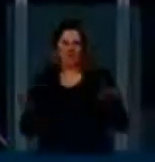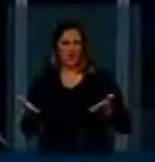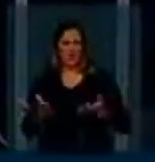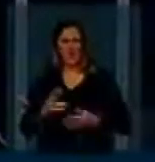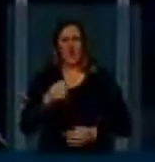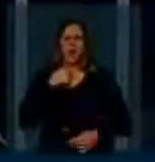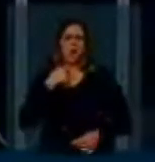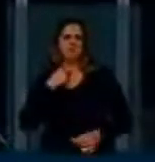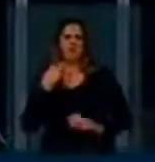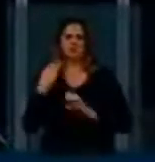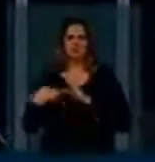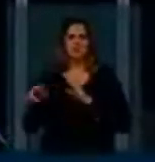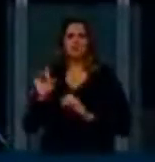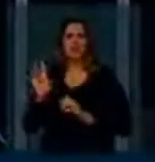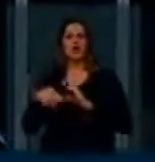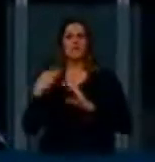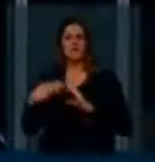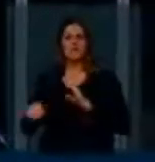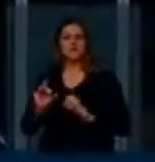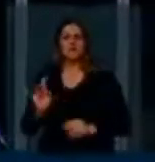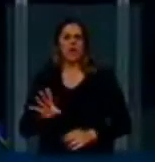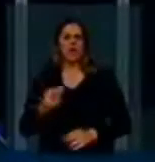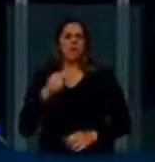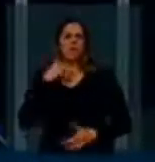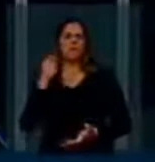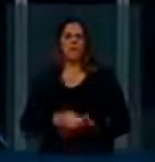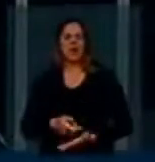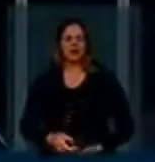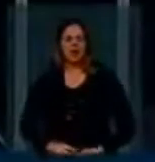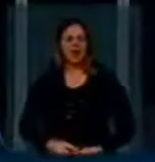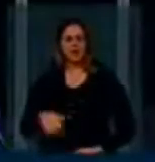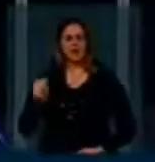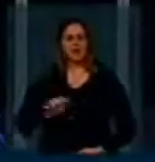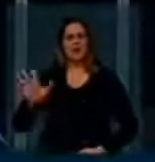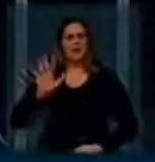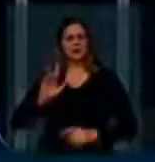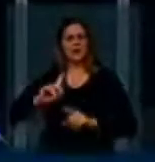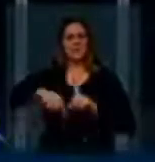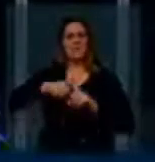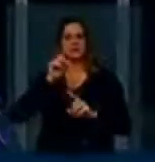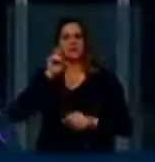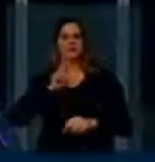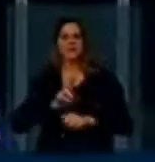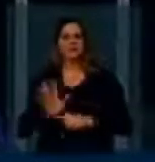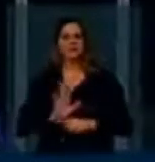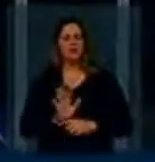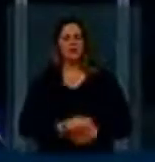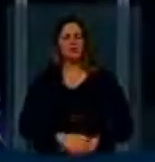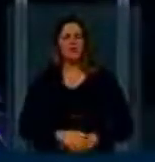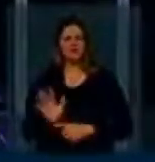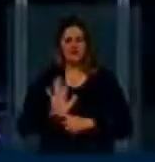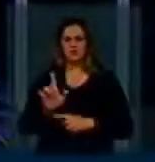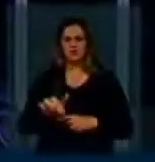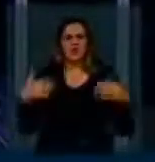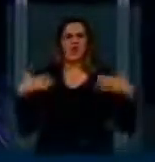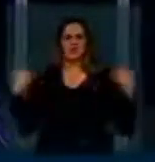Porque não podem pagar um preço extra para assistir um vídeo? Porque vídeo é lazer? Vídeo hoje em dia na internet